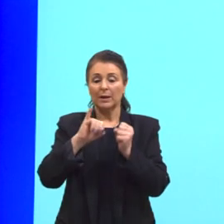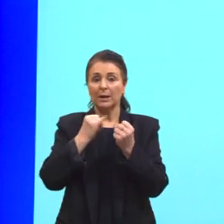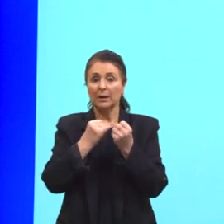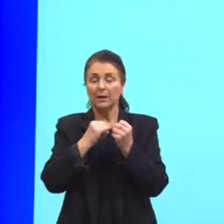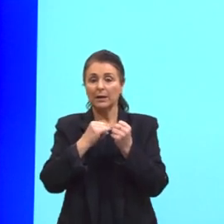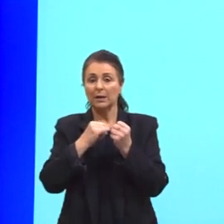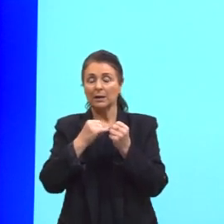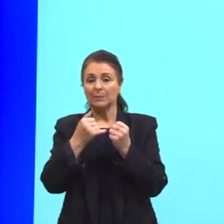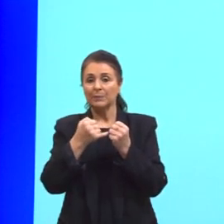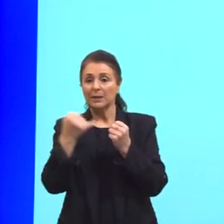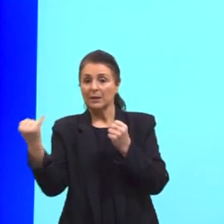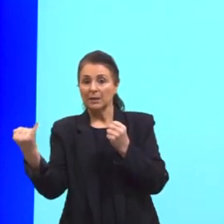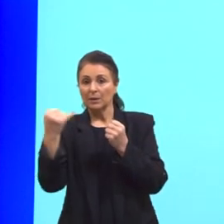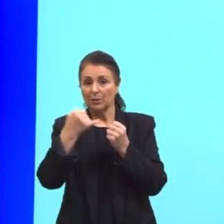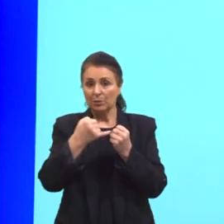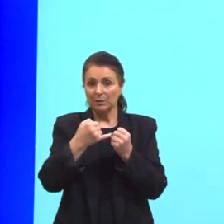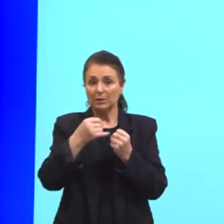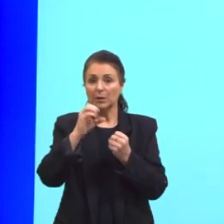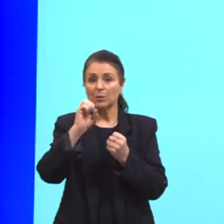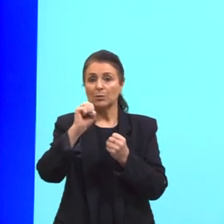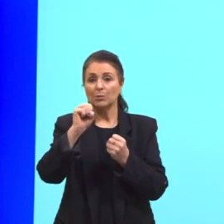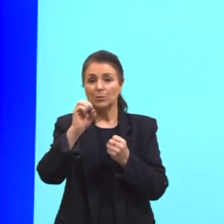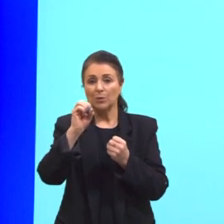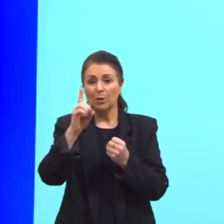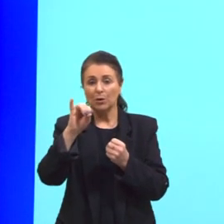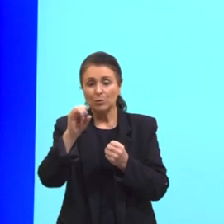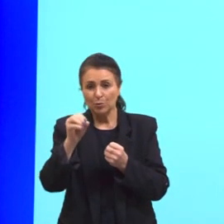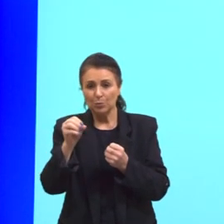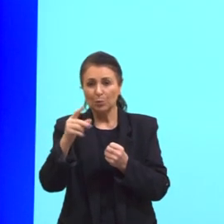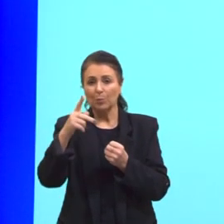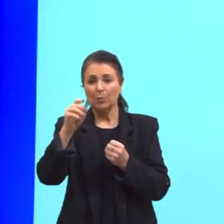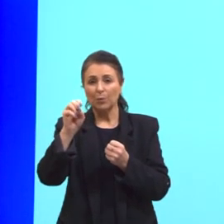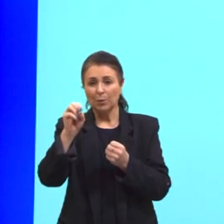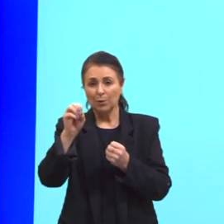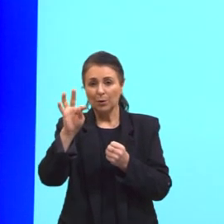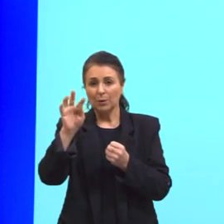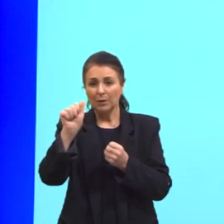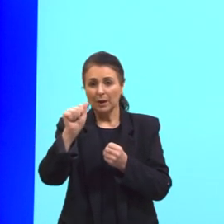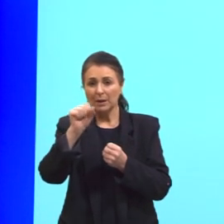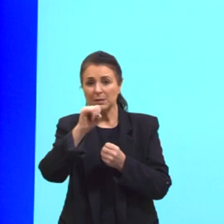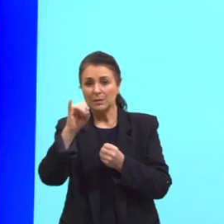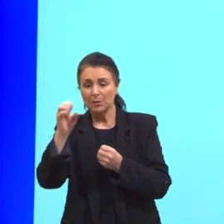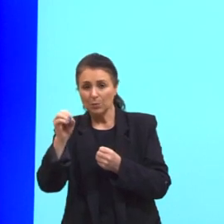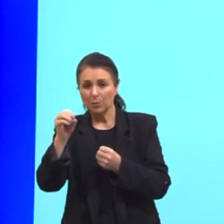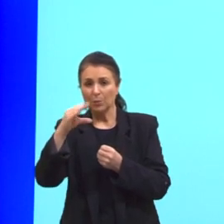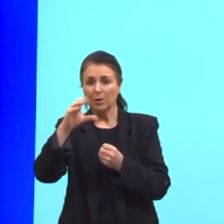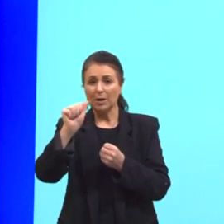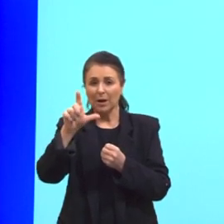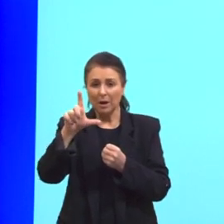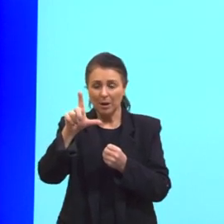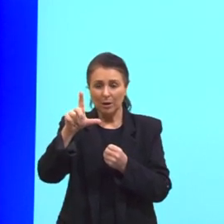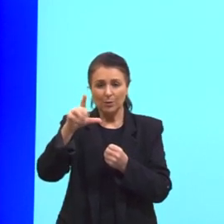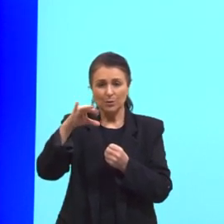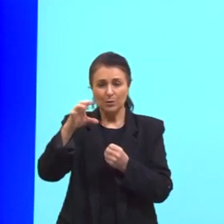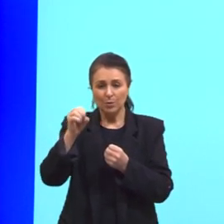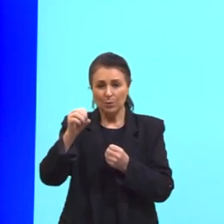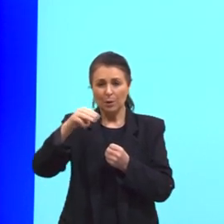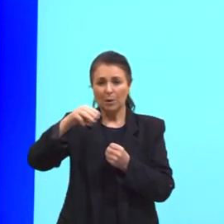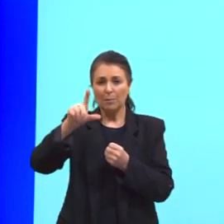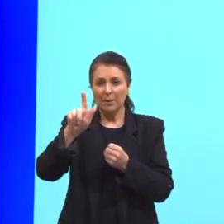como, por exemplo, o sódio, potássio, cálcio, magnésio, cloro e o